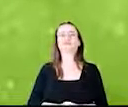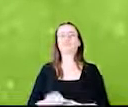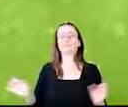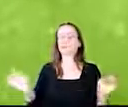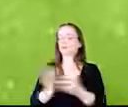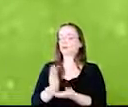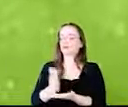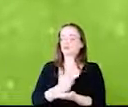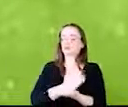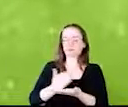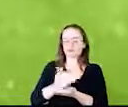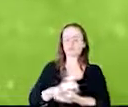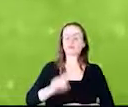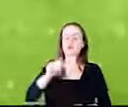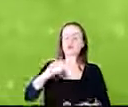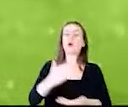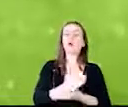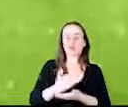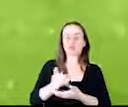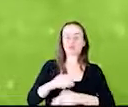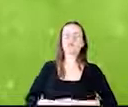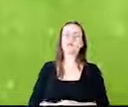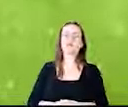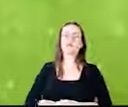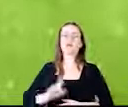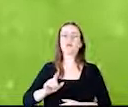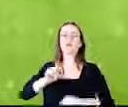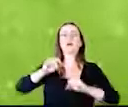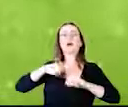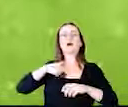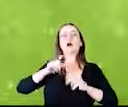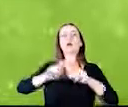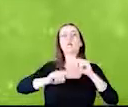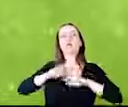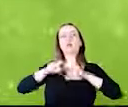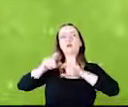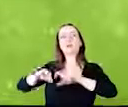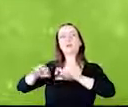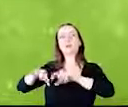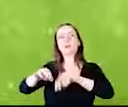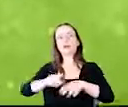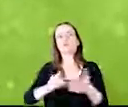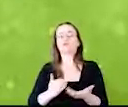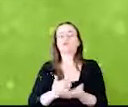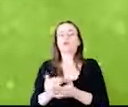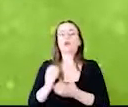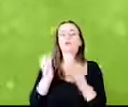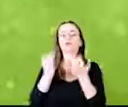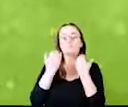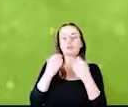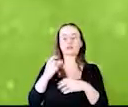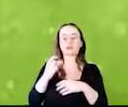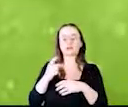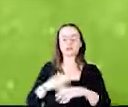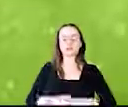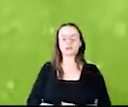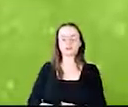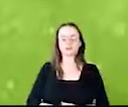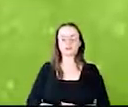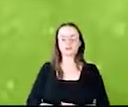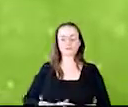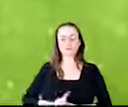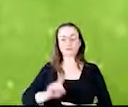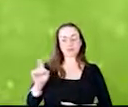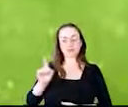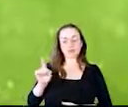Colheta da soja. E aqui, a plantadeira já entrando logo atrás da colheta, plantando o milho de segunda safra. Aí, esse milho aqui, nós estamos